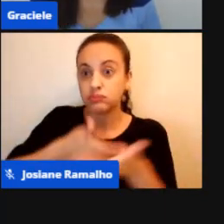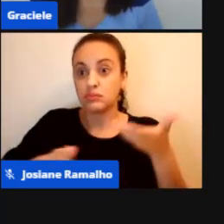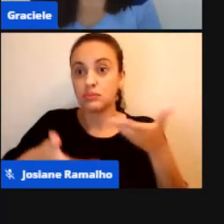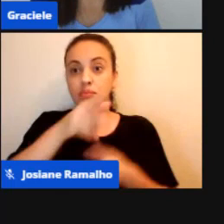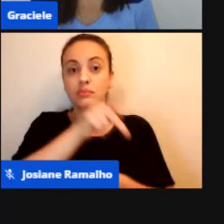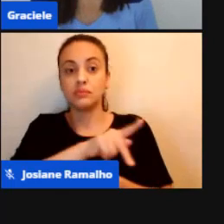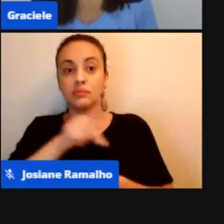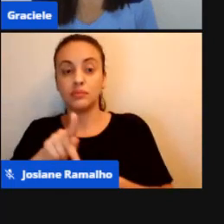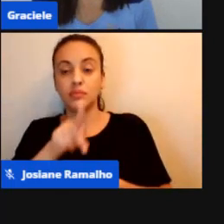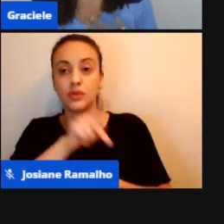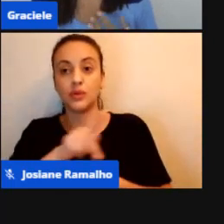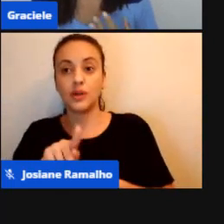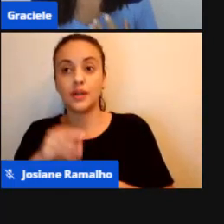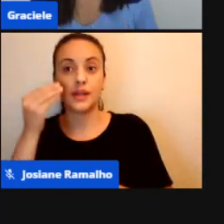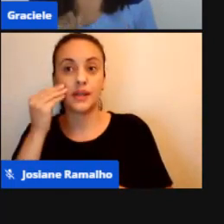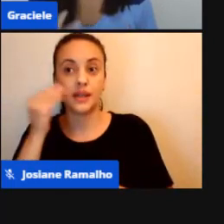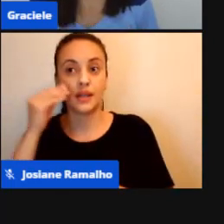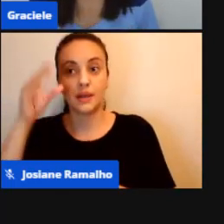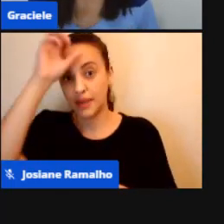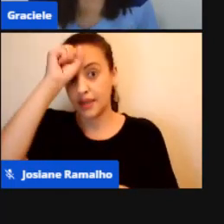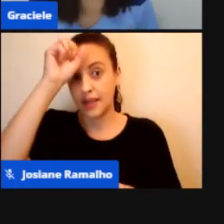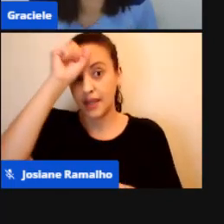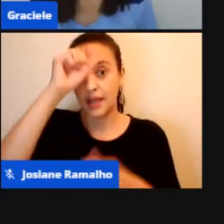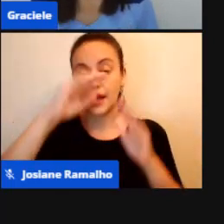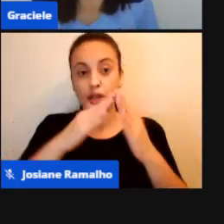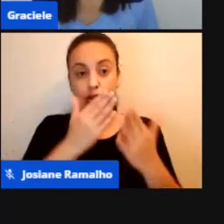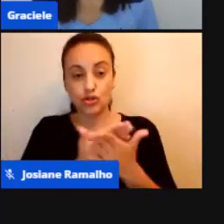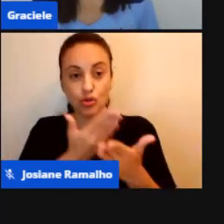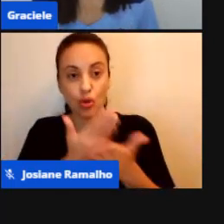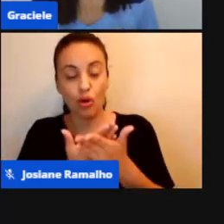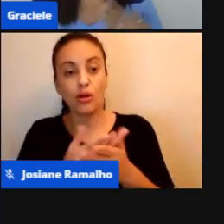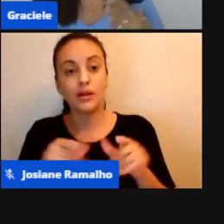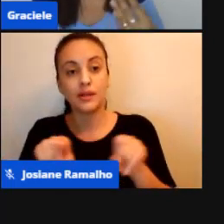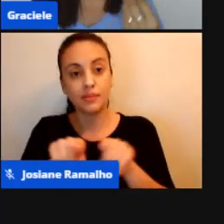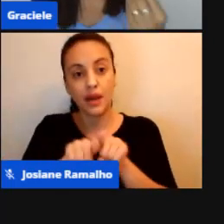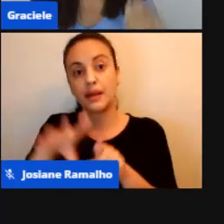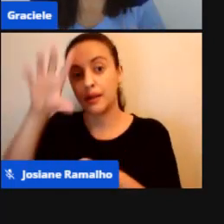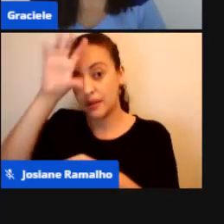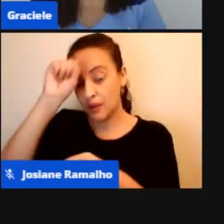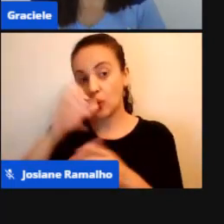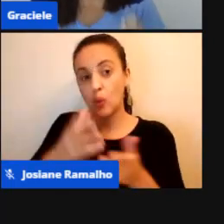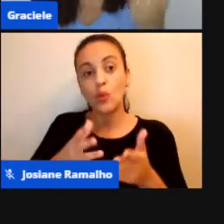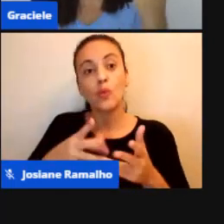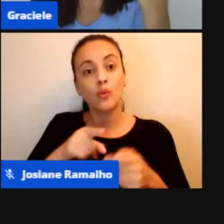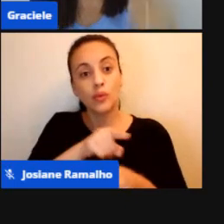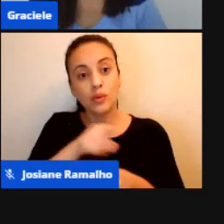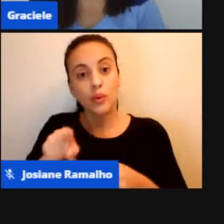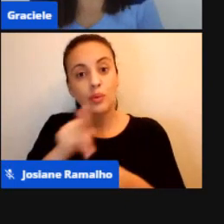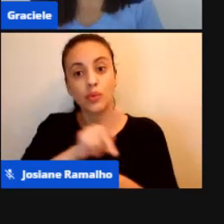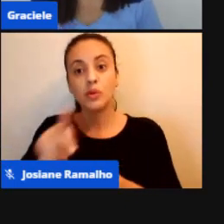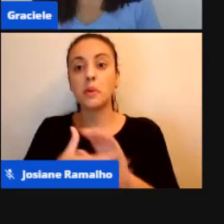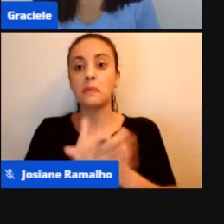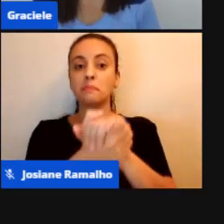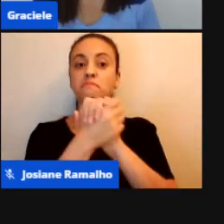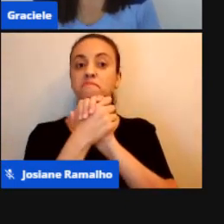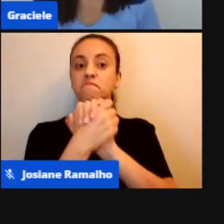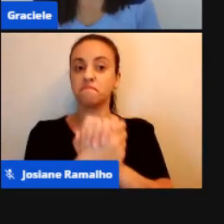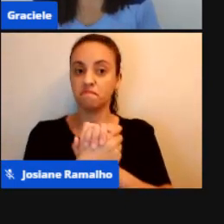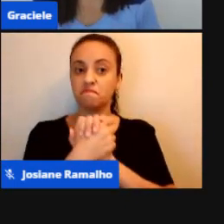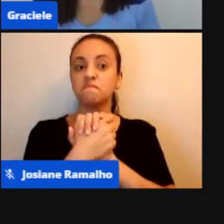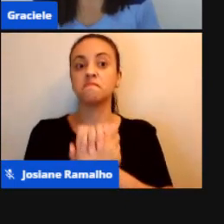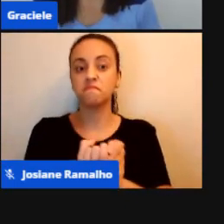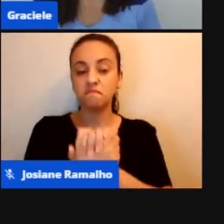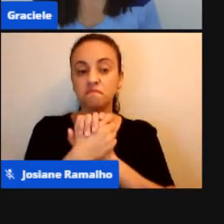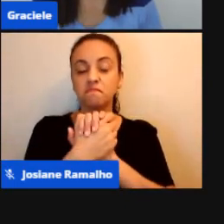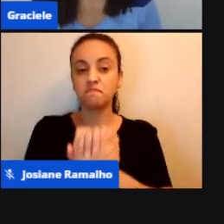escola buscando. Então, vocês estão de aprendizagem. parabéns pelo que vocês conseguiram criar dentro da possibilidade de